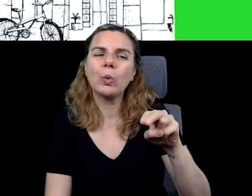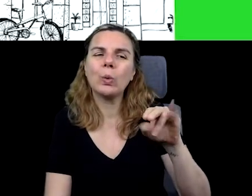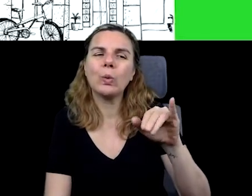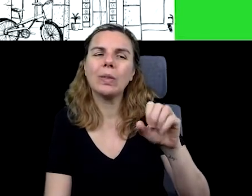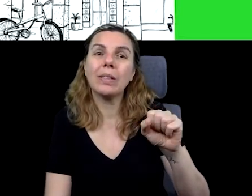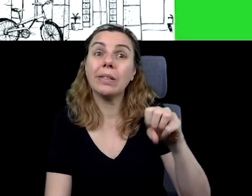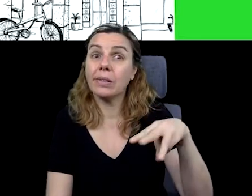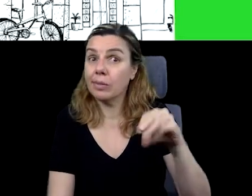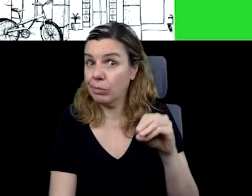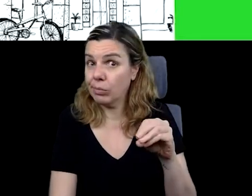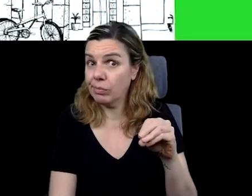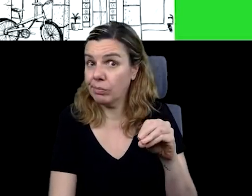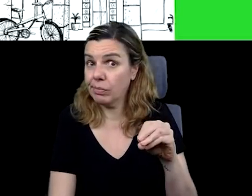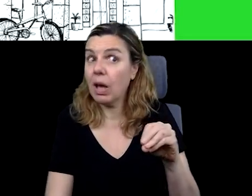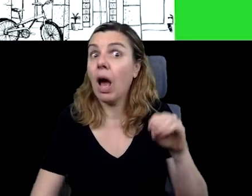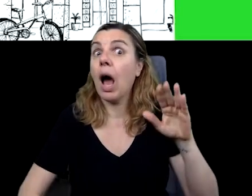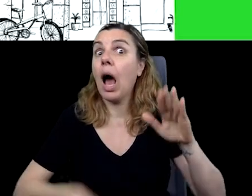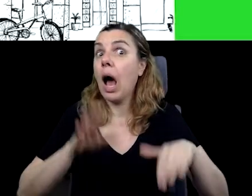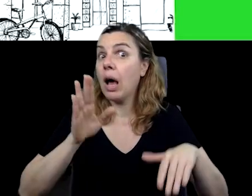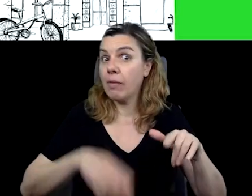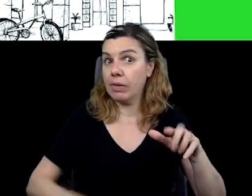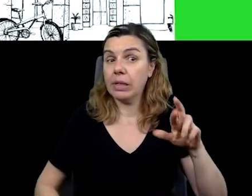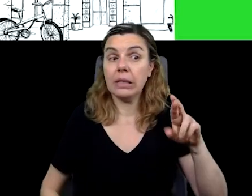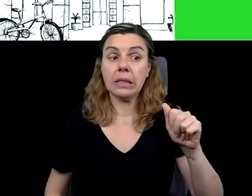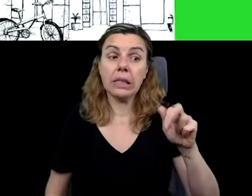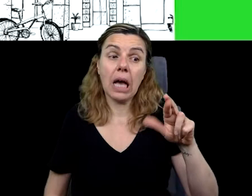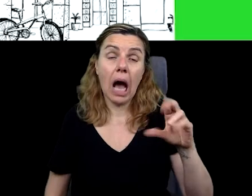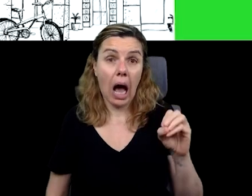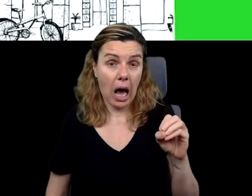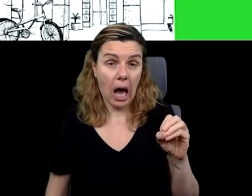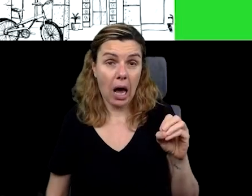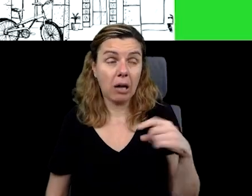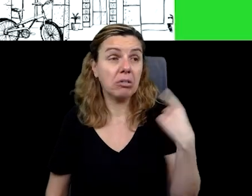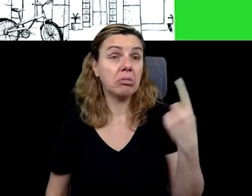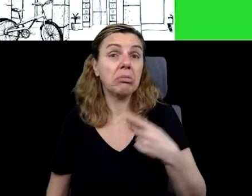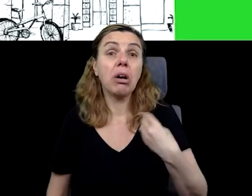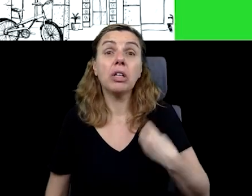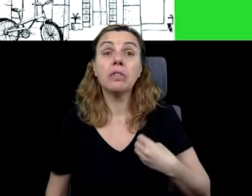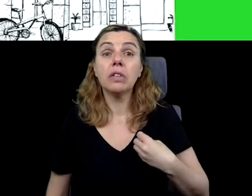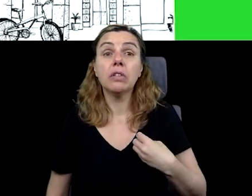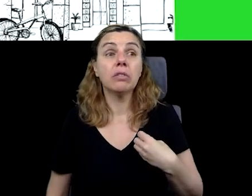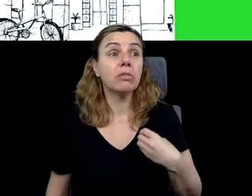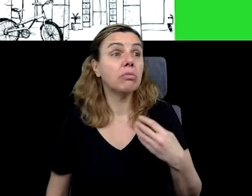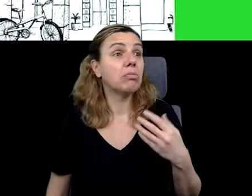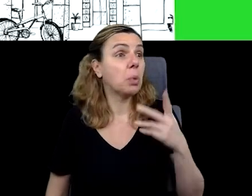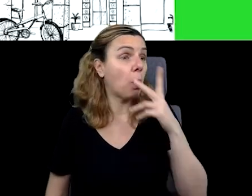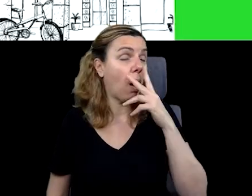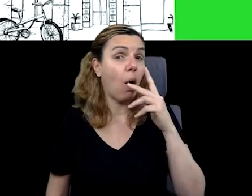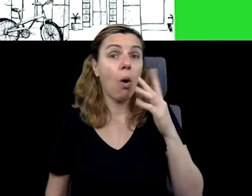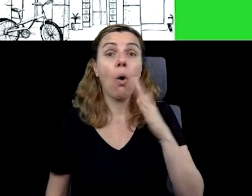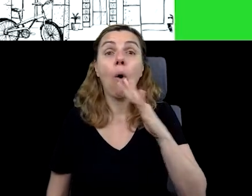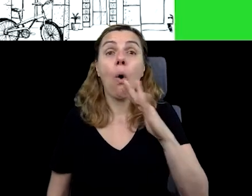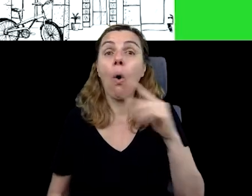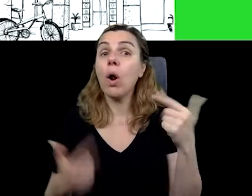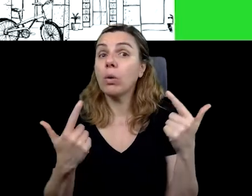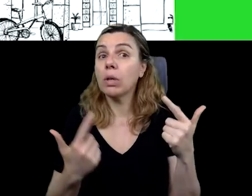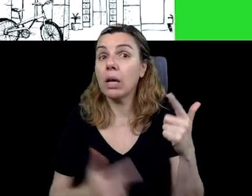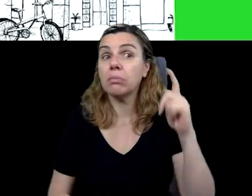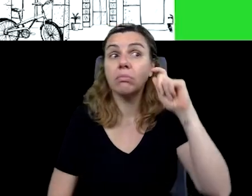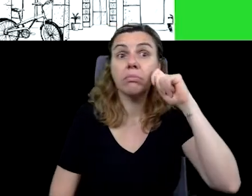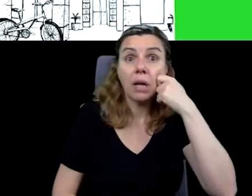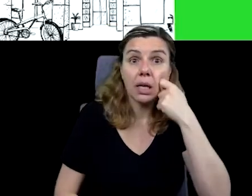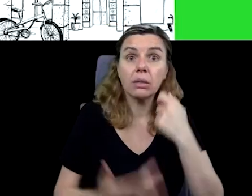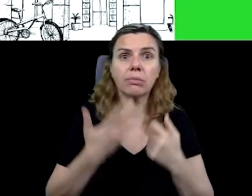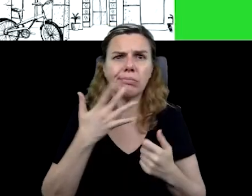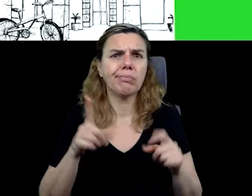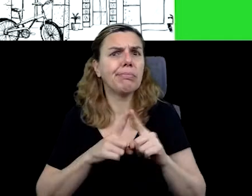Algumas vezes, quando ele é raro, a gente vive a vida no preto e branco. É verdade. Só que no meu caso, eu